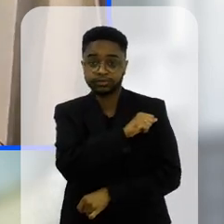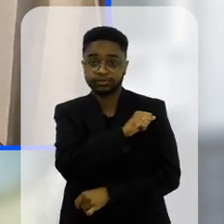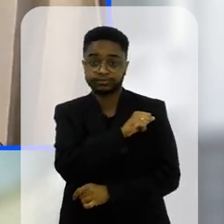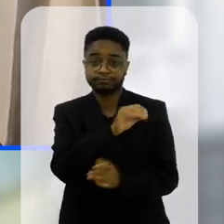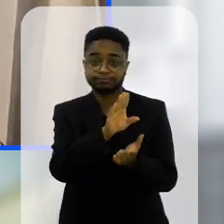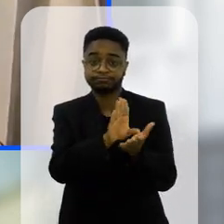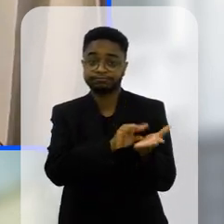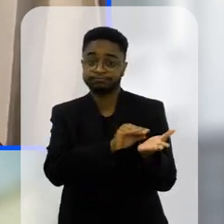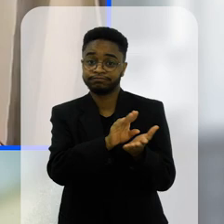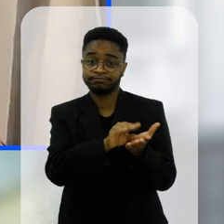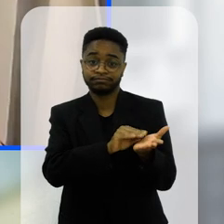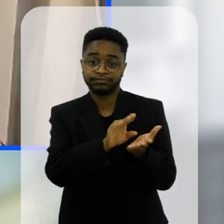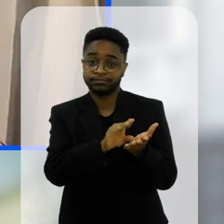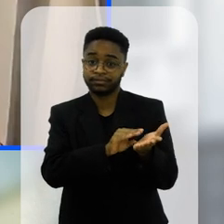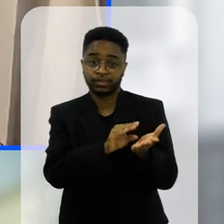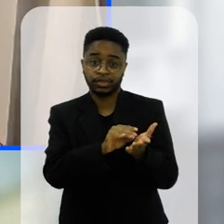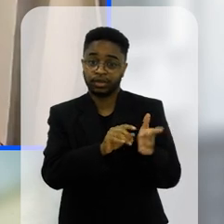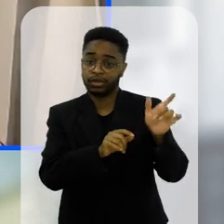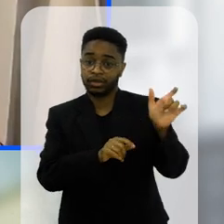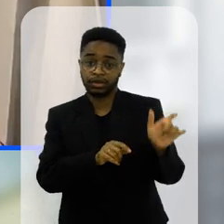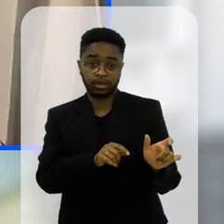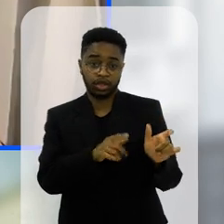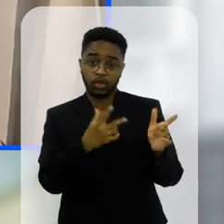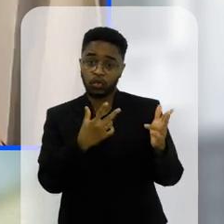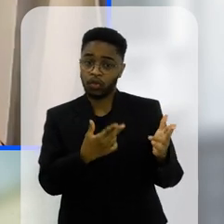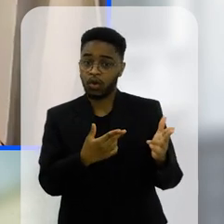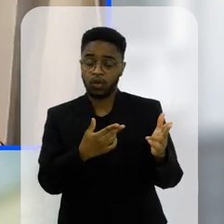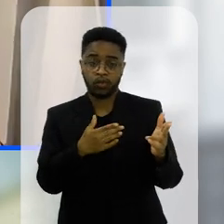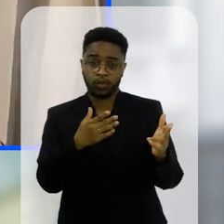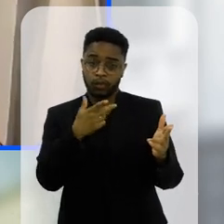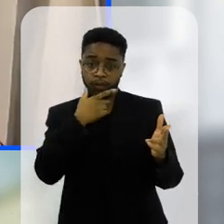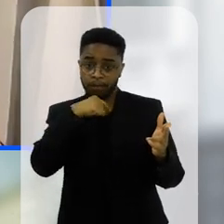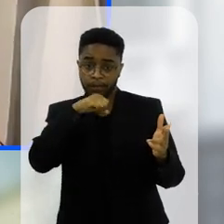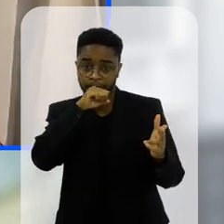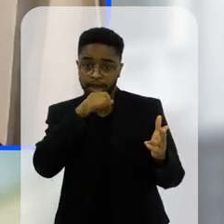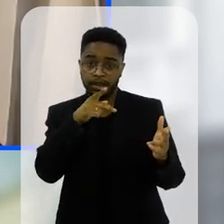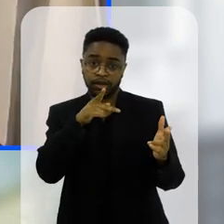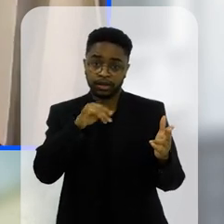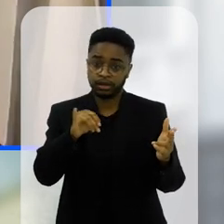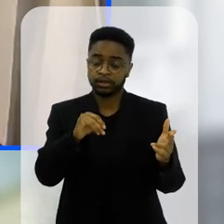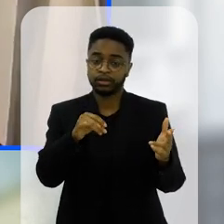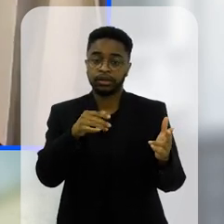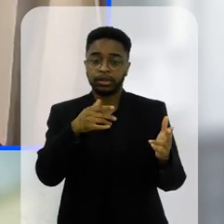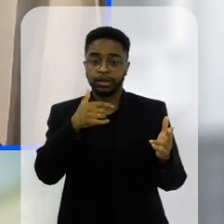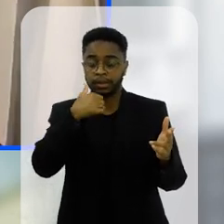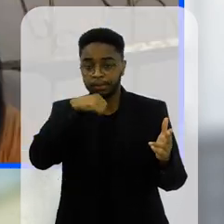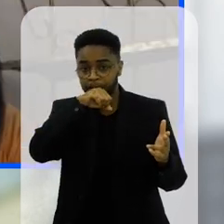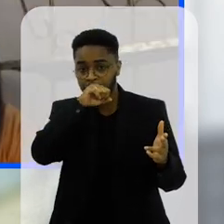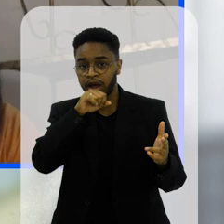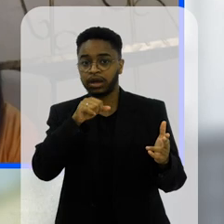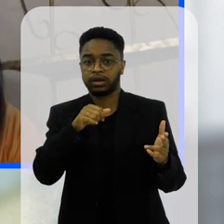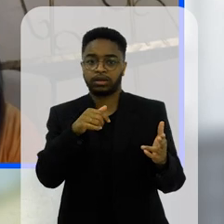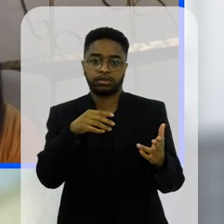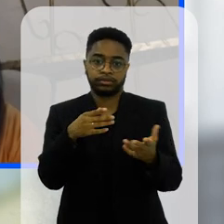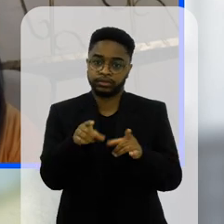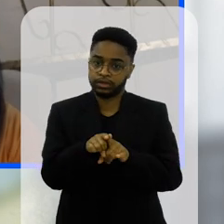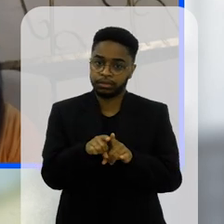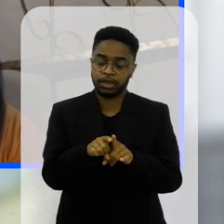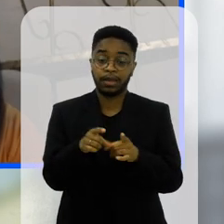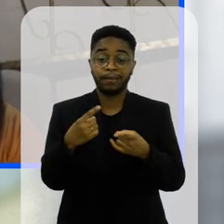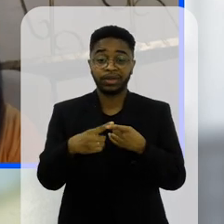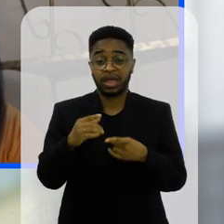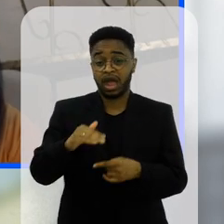reproduzindo muito aquilo que eles veem dentro de casa também os pais estão passando muito tempo nas telas então aquelas